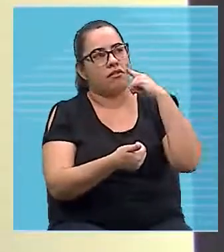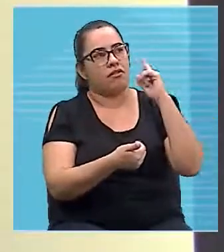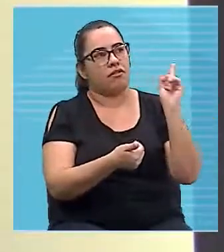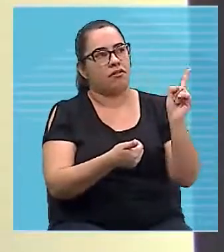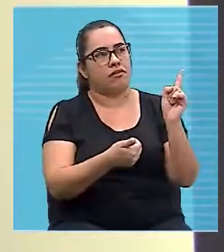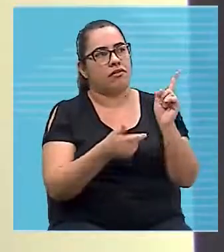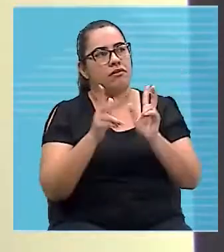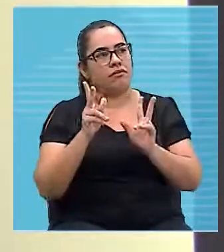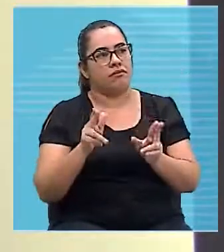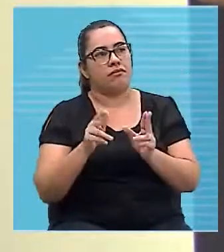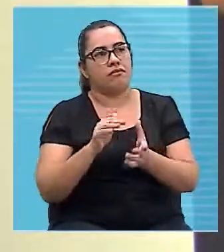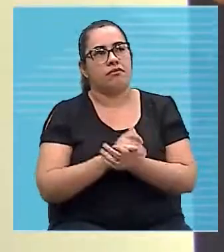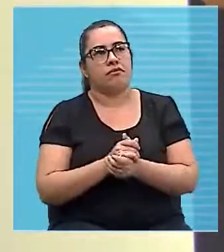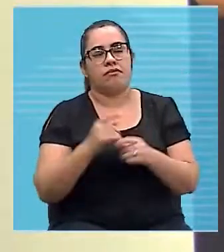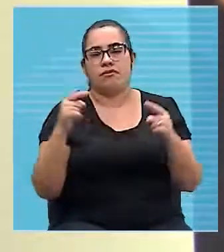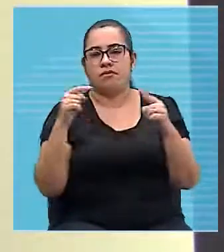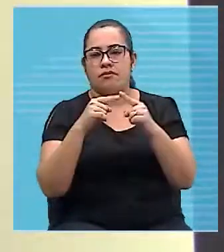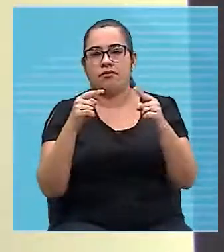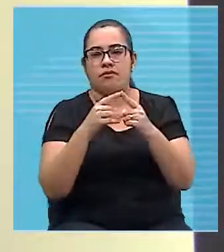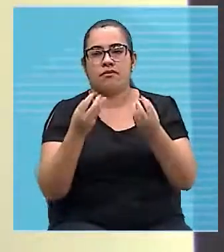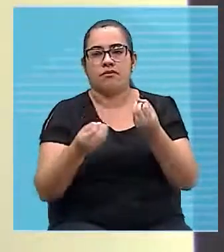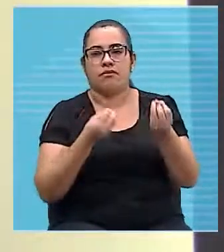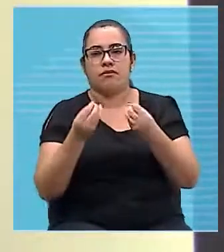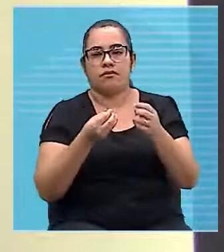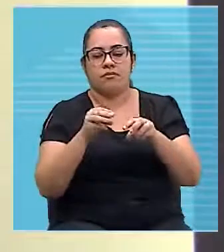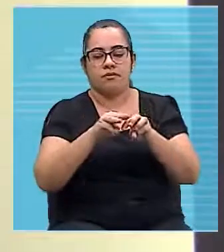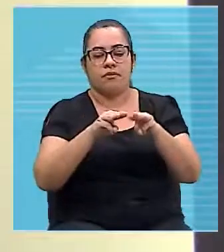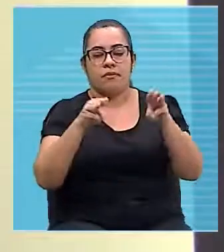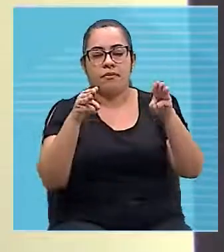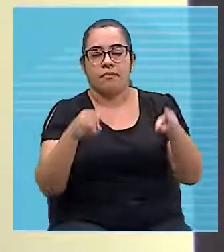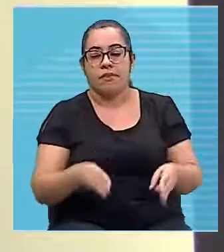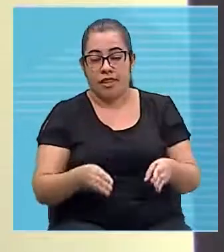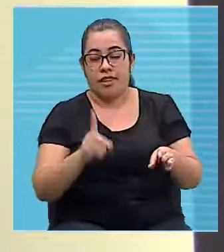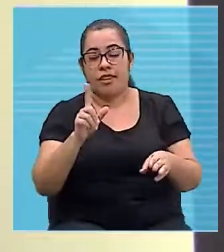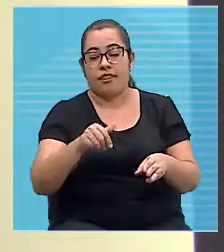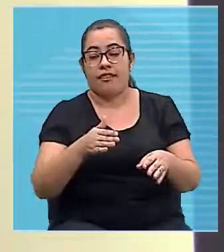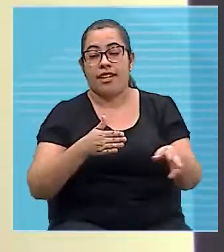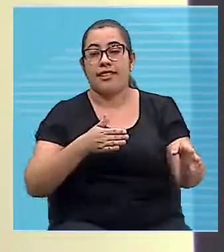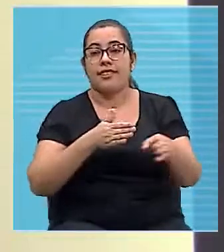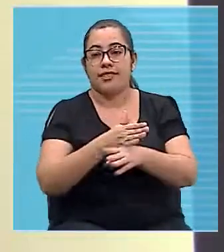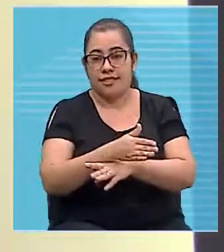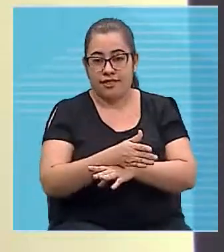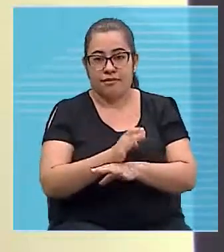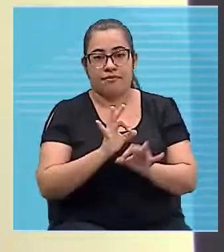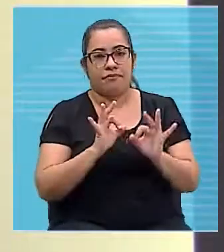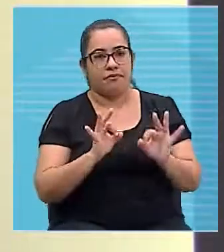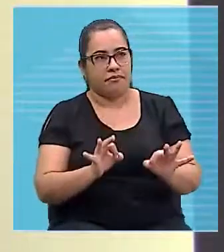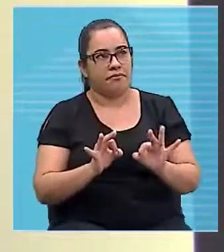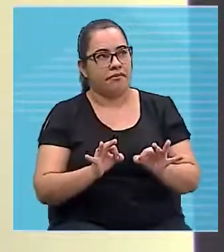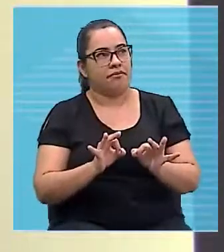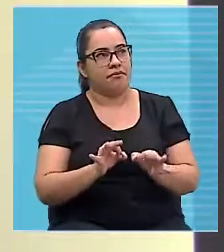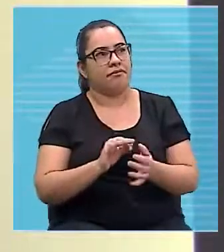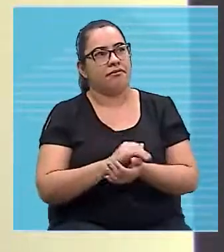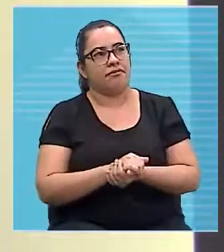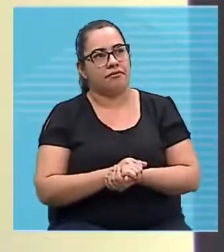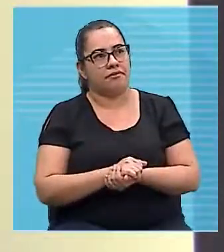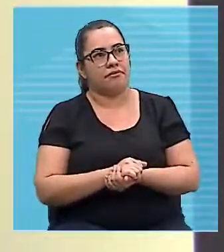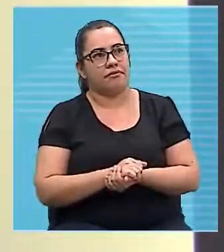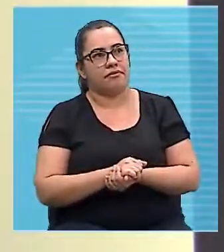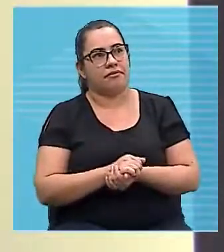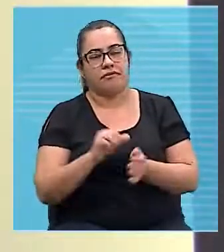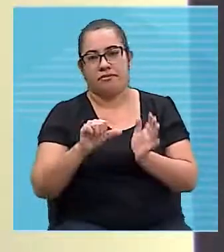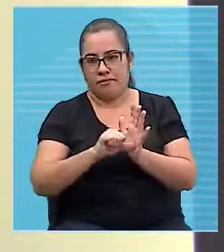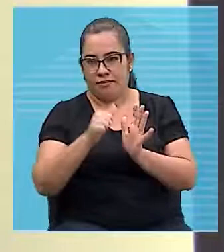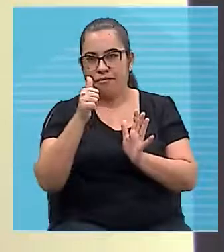mão. Então, quer dizer que o campo magnético é um campo de entrada. Certo? Essa é a primeira